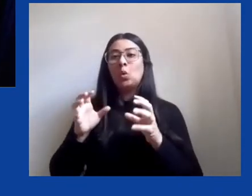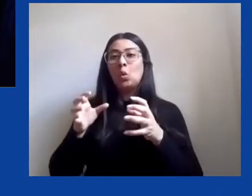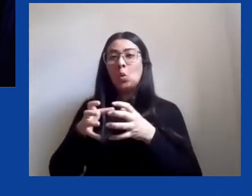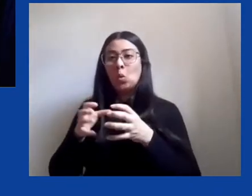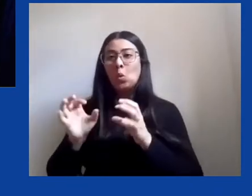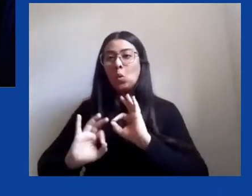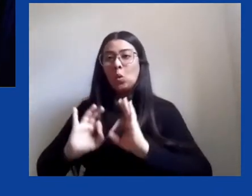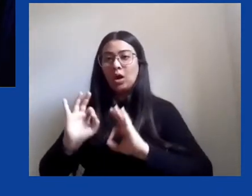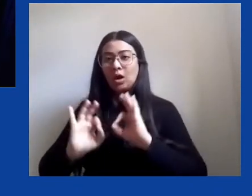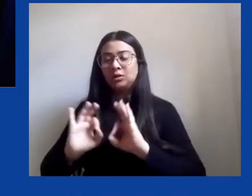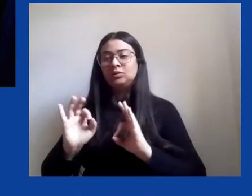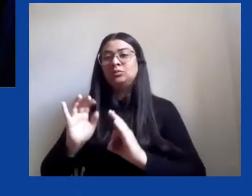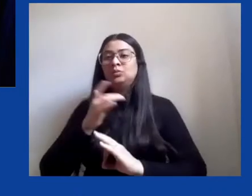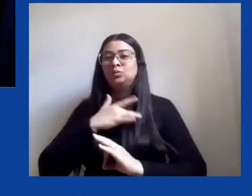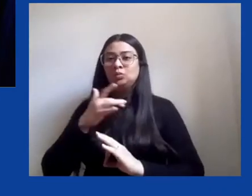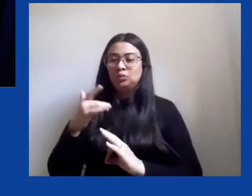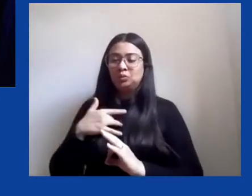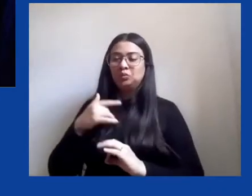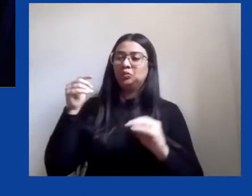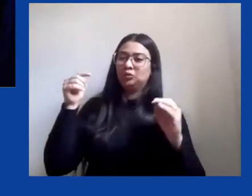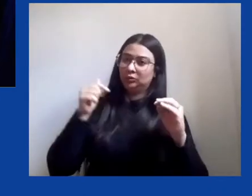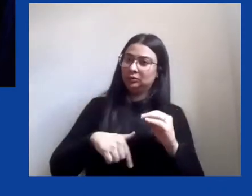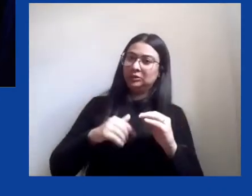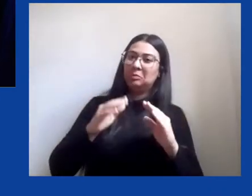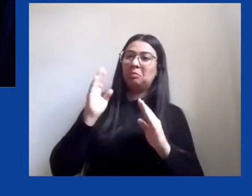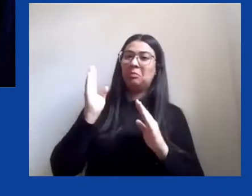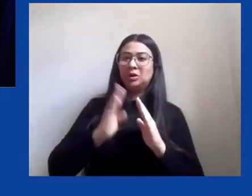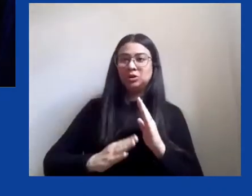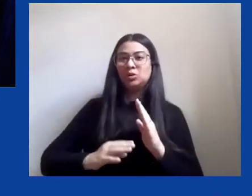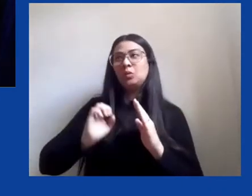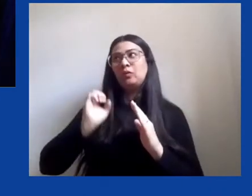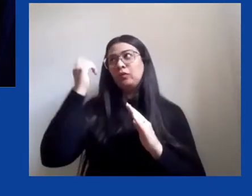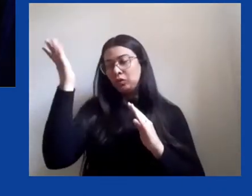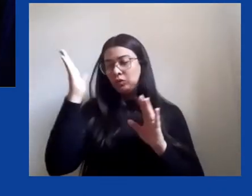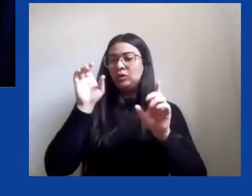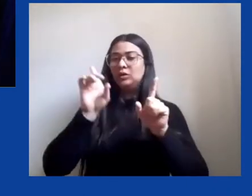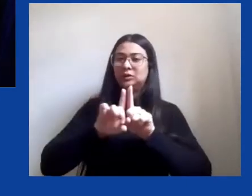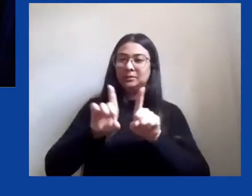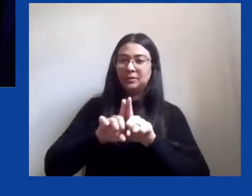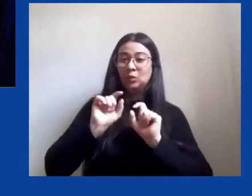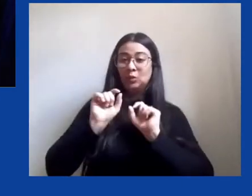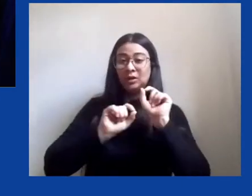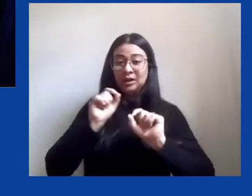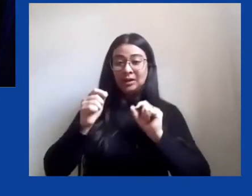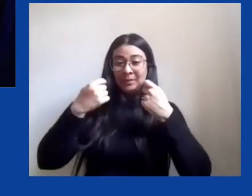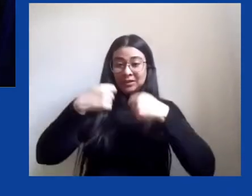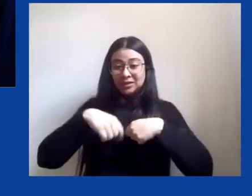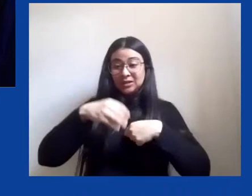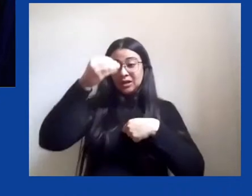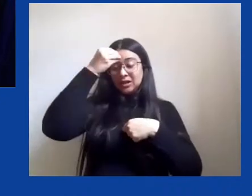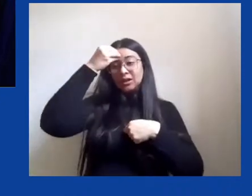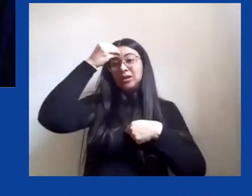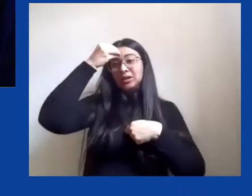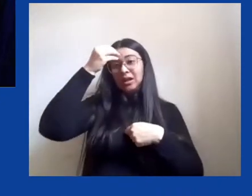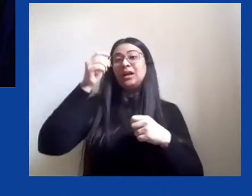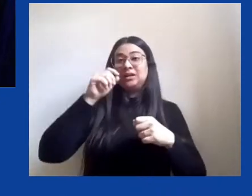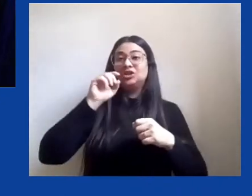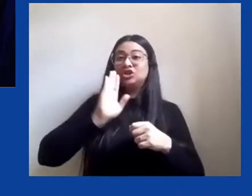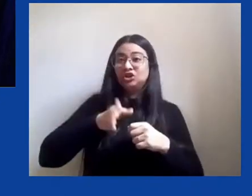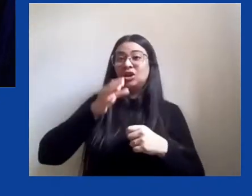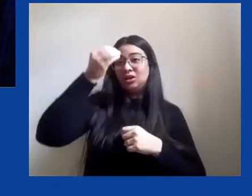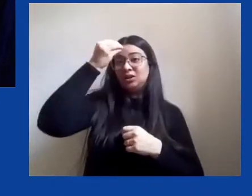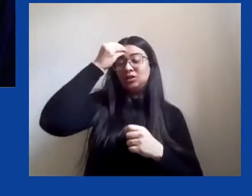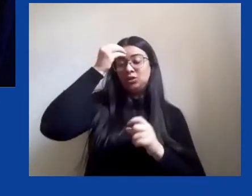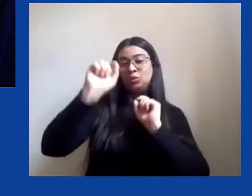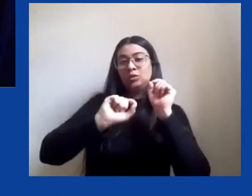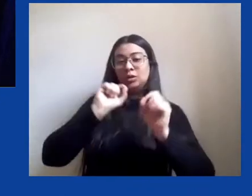nacionais e internacionais, tem apoiado, tem entendido a casa como um